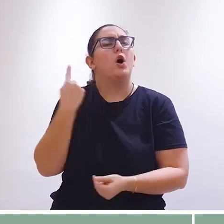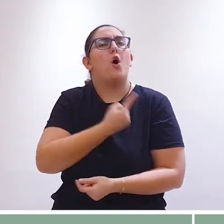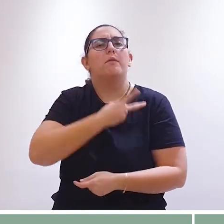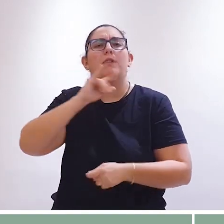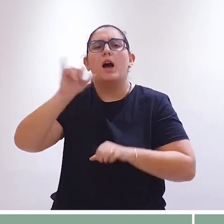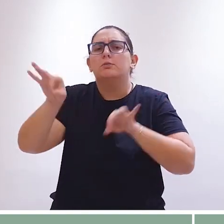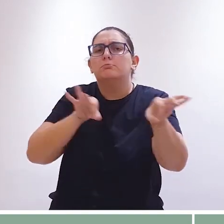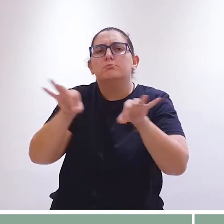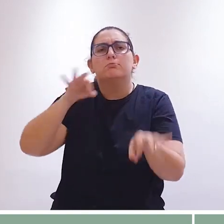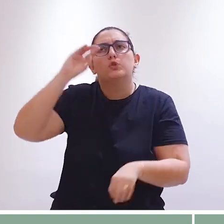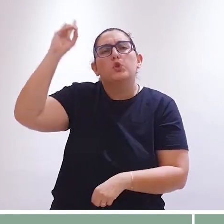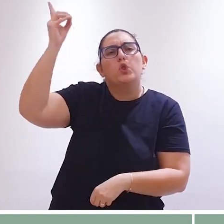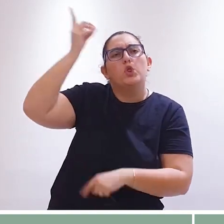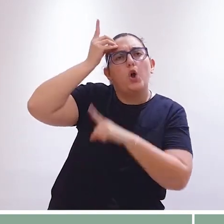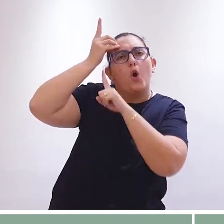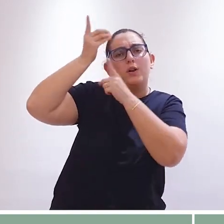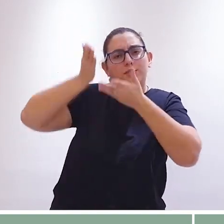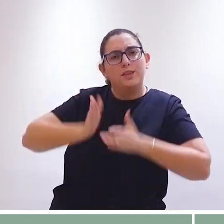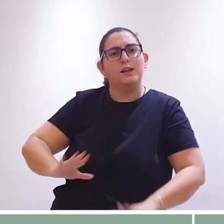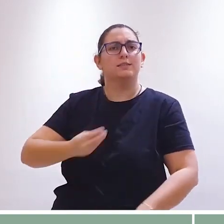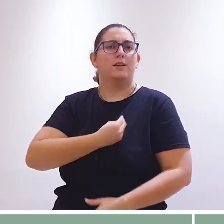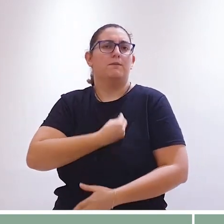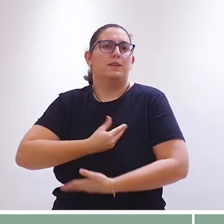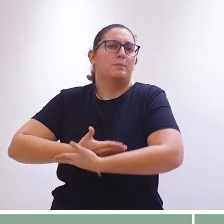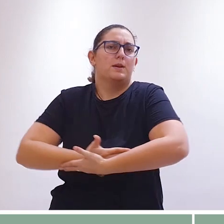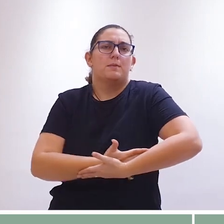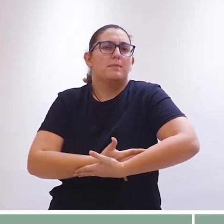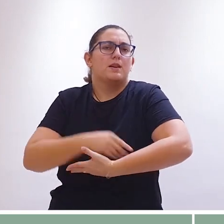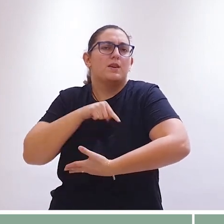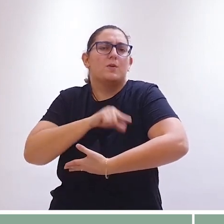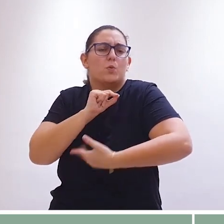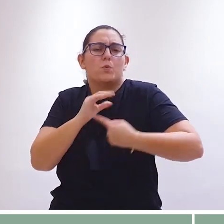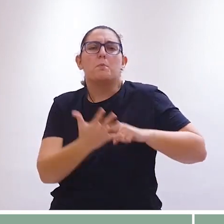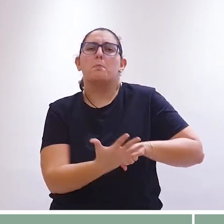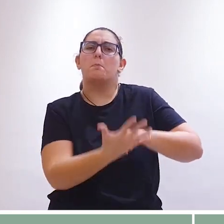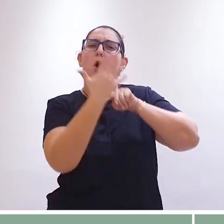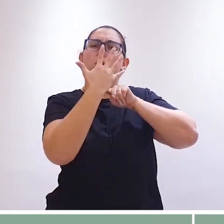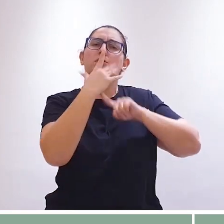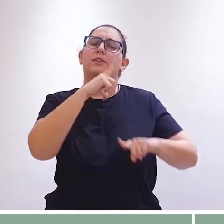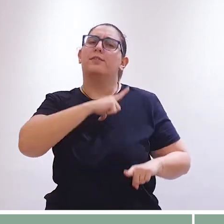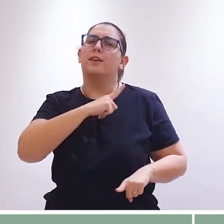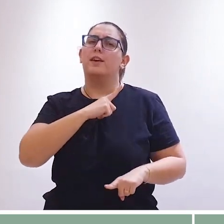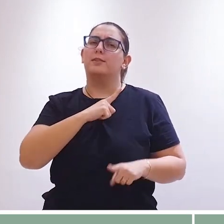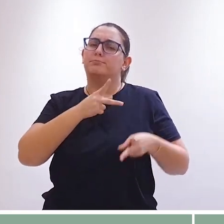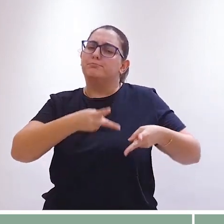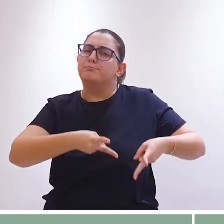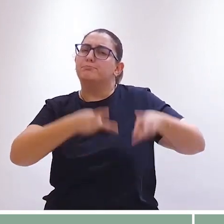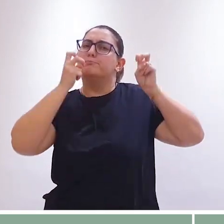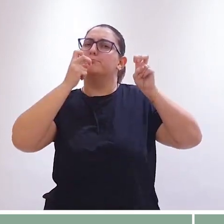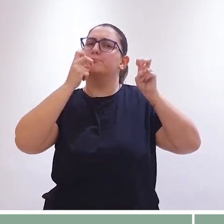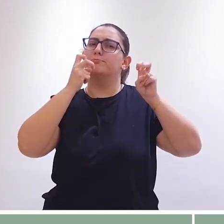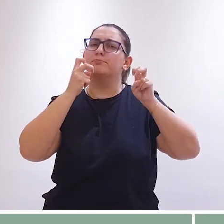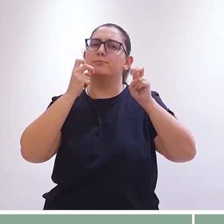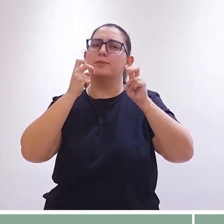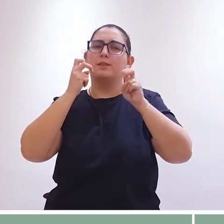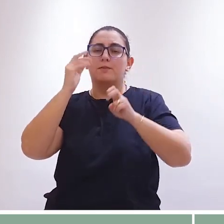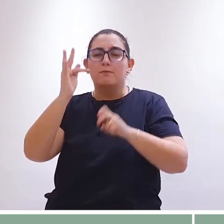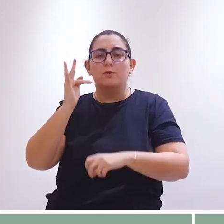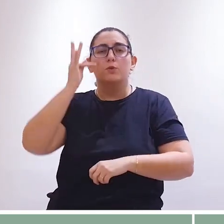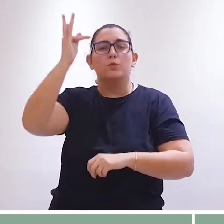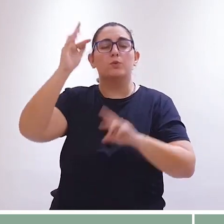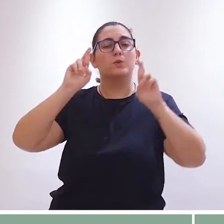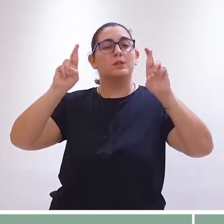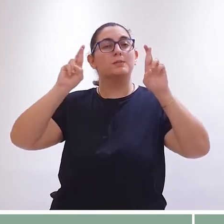importância de celebrarmos o dom da vida. O nascimento de uma criança traz sentimentos de alegria, expectativa,